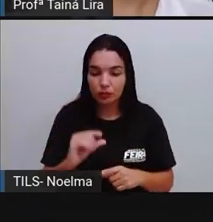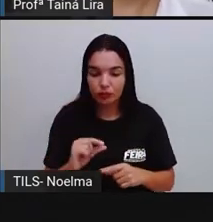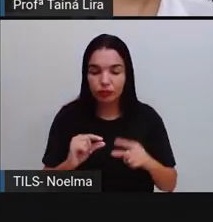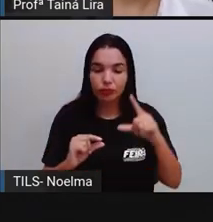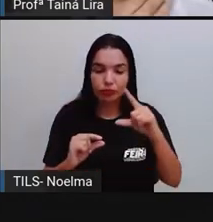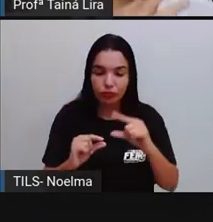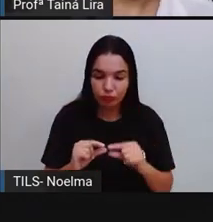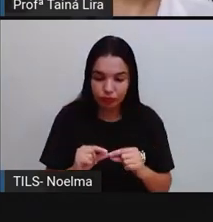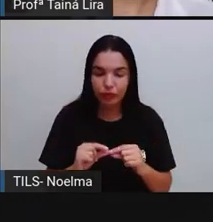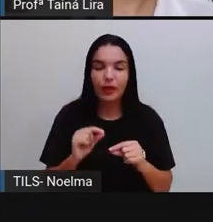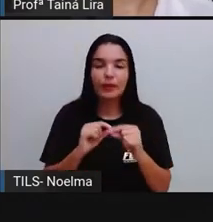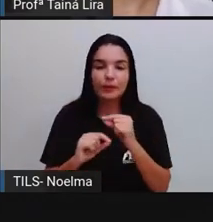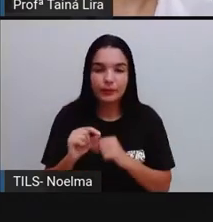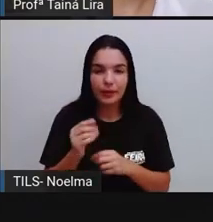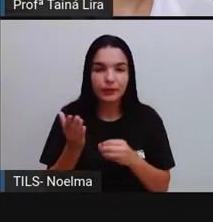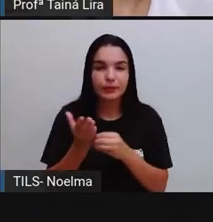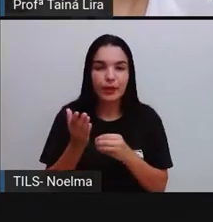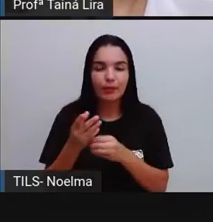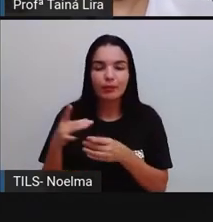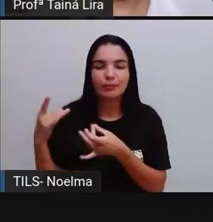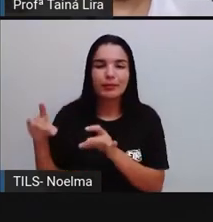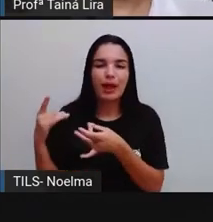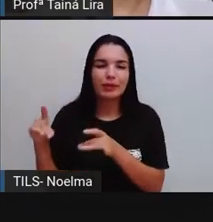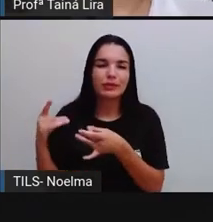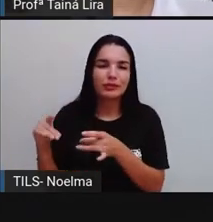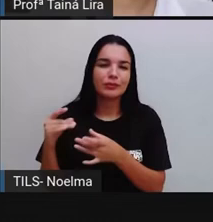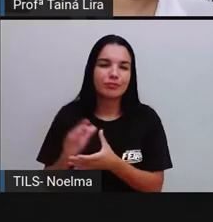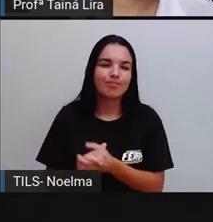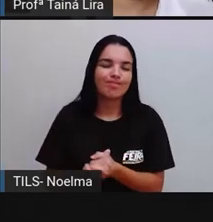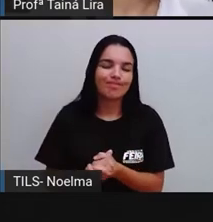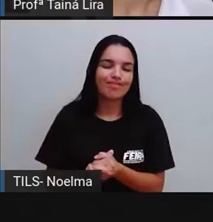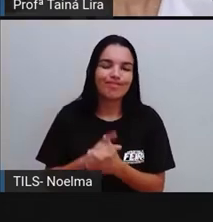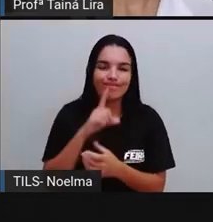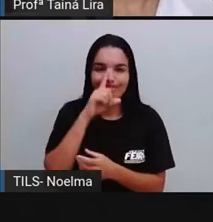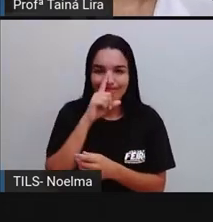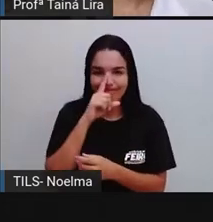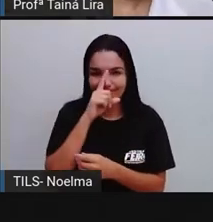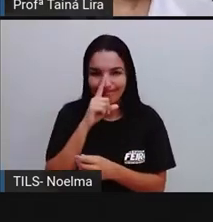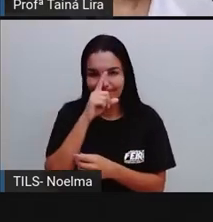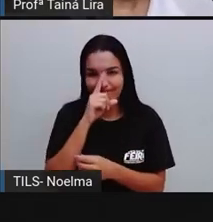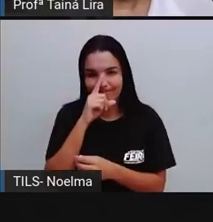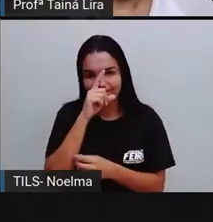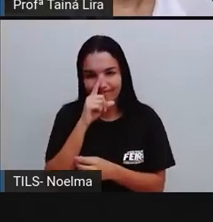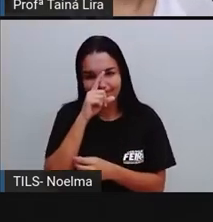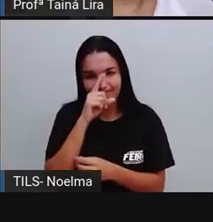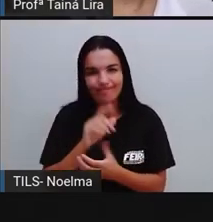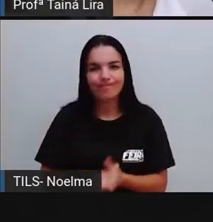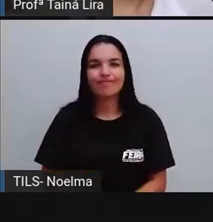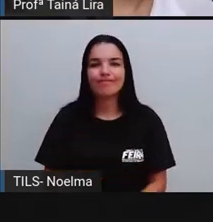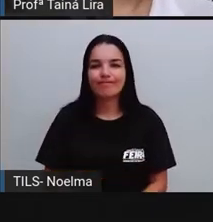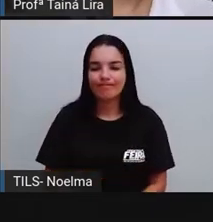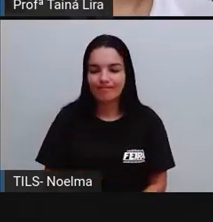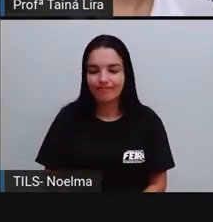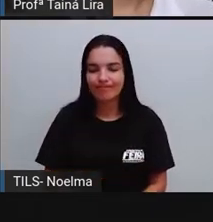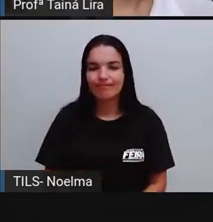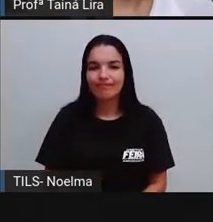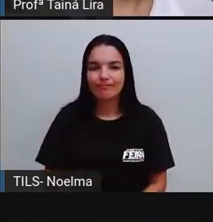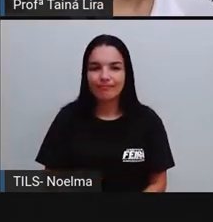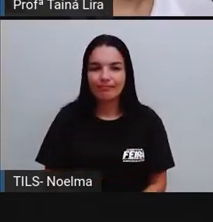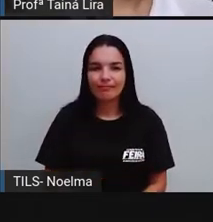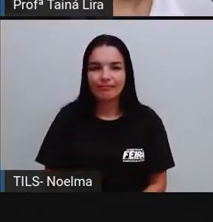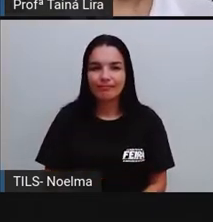copos descartáveis, que é um copo de plástico que a gente viu, né, que é um dos materiais mais poluentes aí.